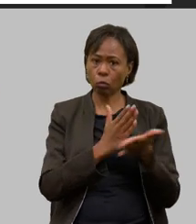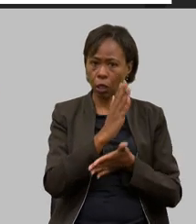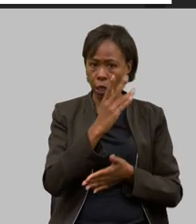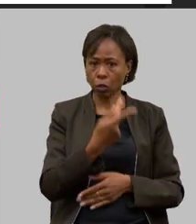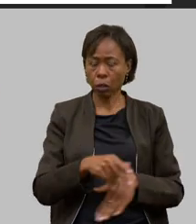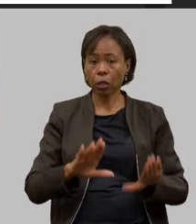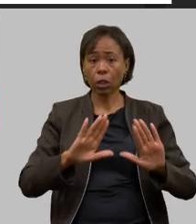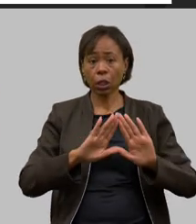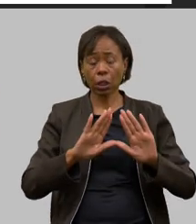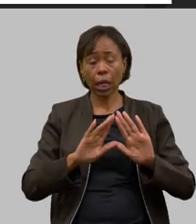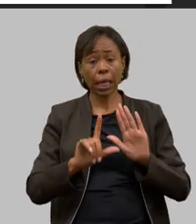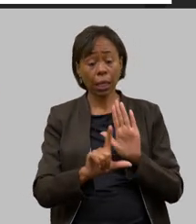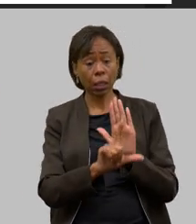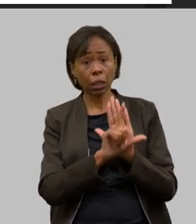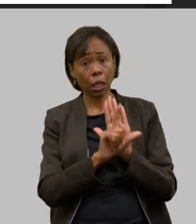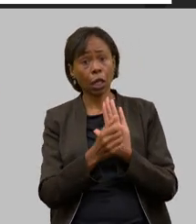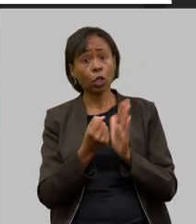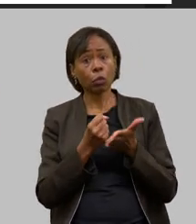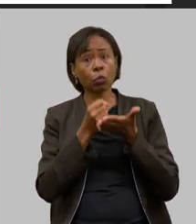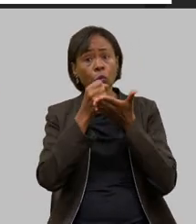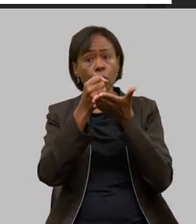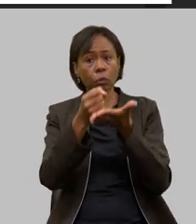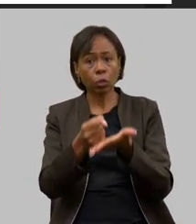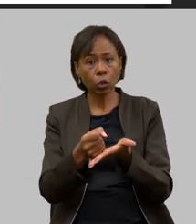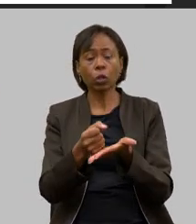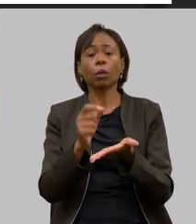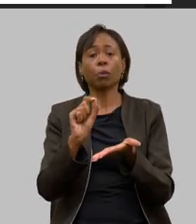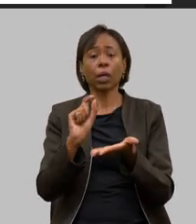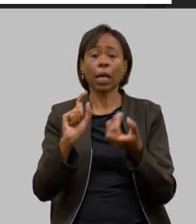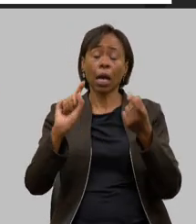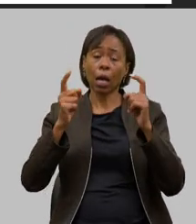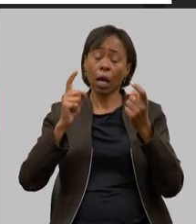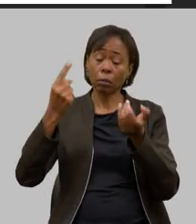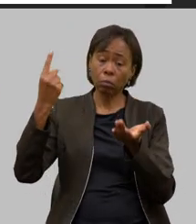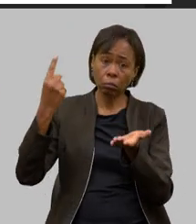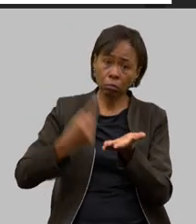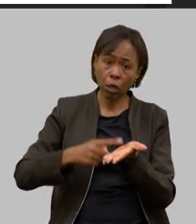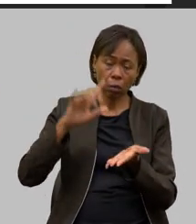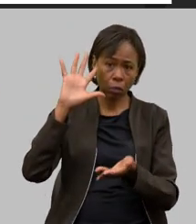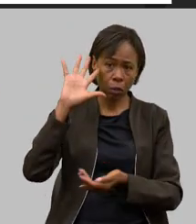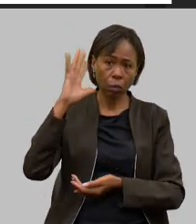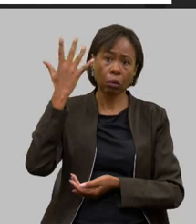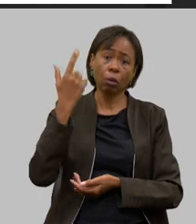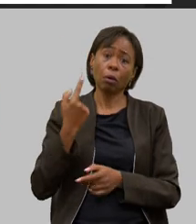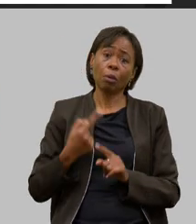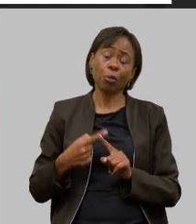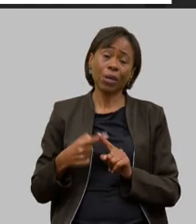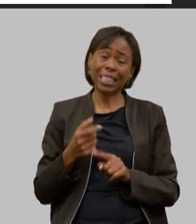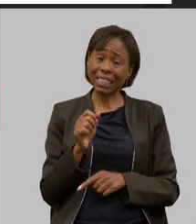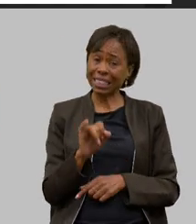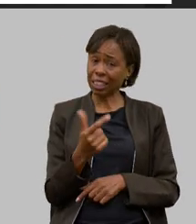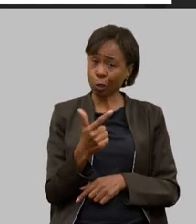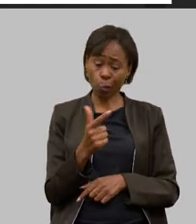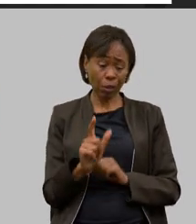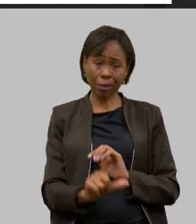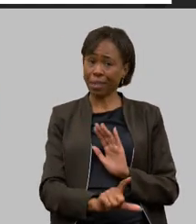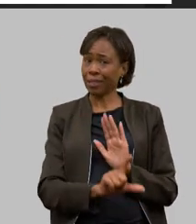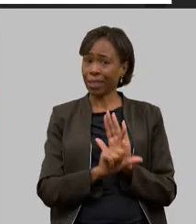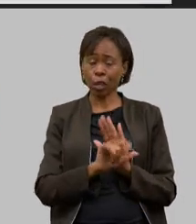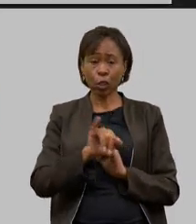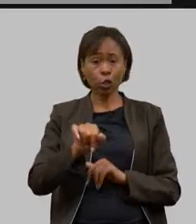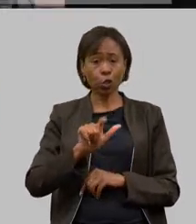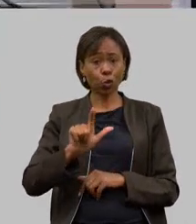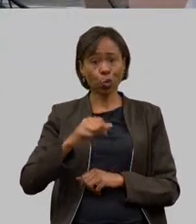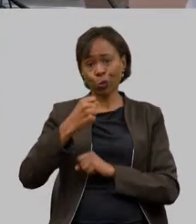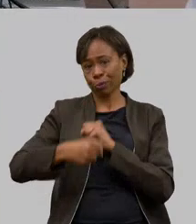essa legislação vai nos ajudar que esse pleito seja resolvido porque se nós não tivermos essa legislação adequada em julho do ano